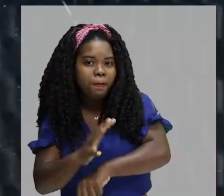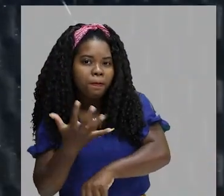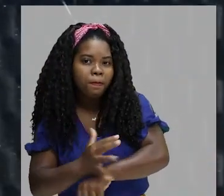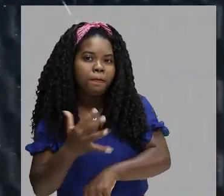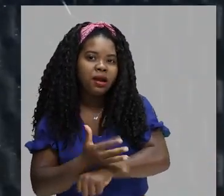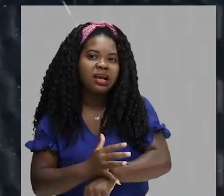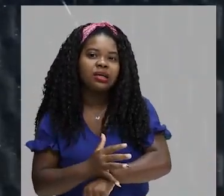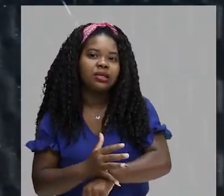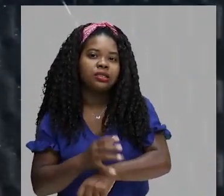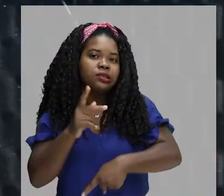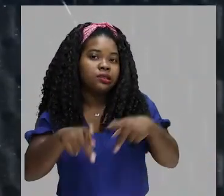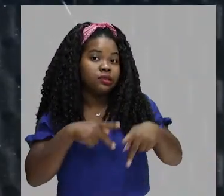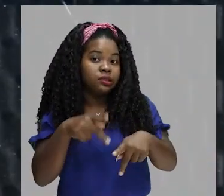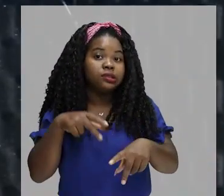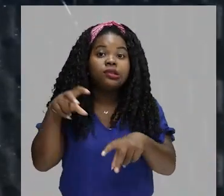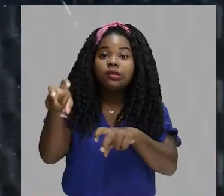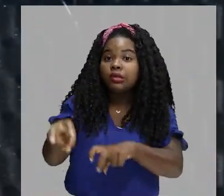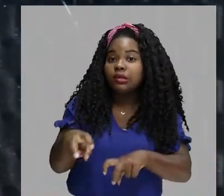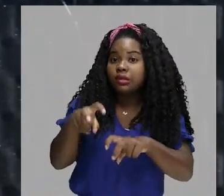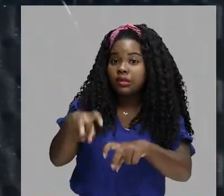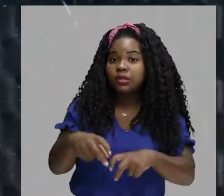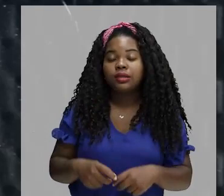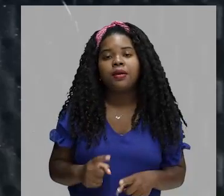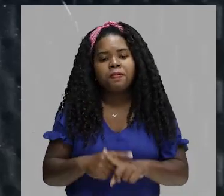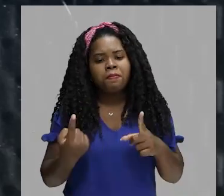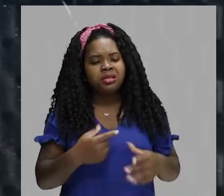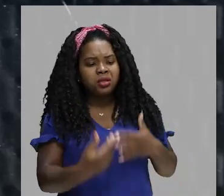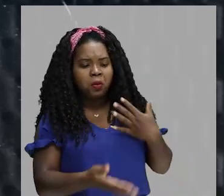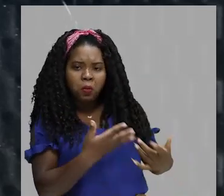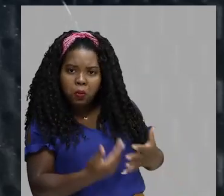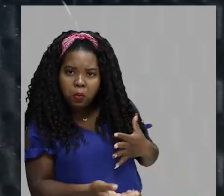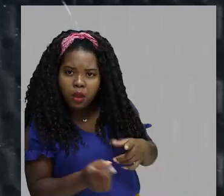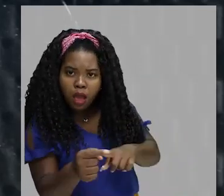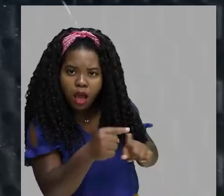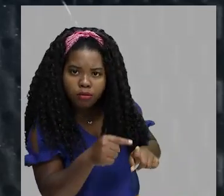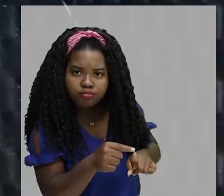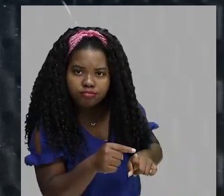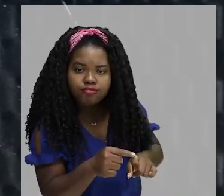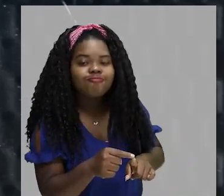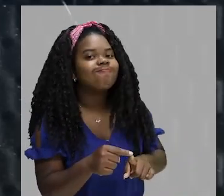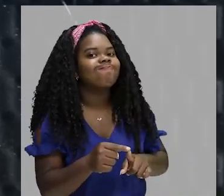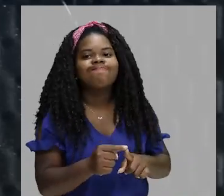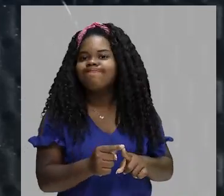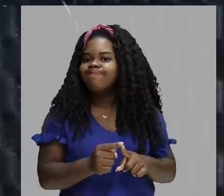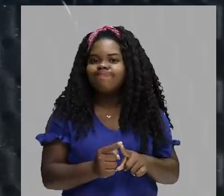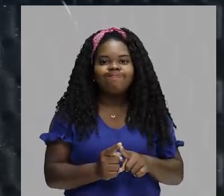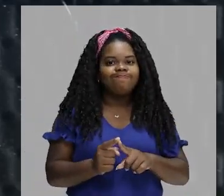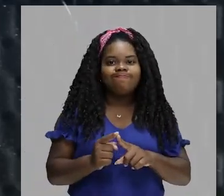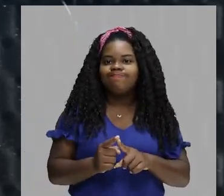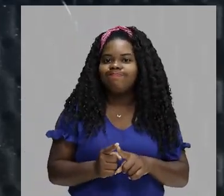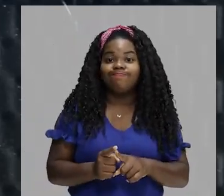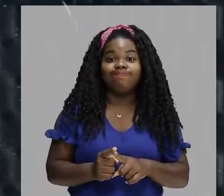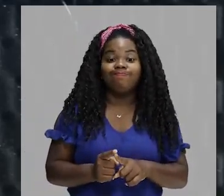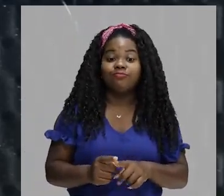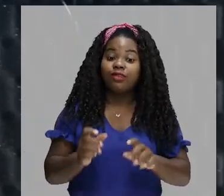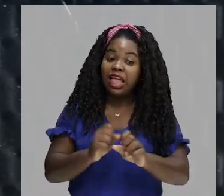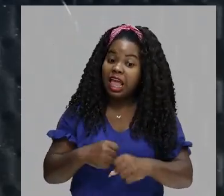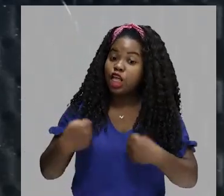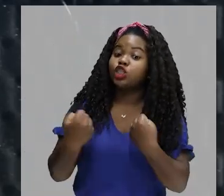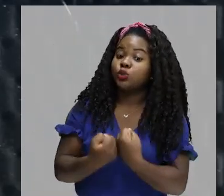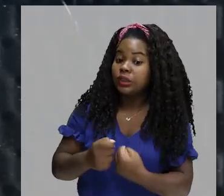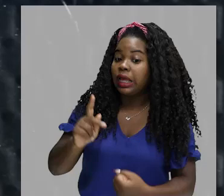povos era a agricultura. Mas não qualquer agricultura. Eles eram considerados sociedades